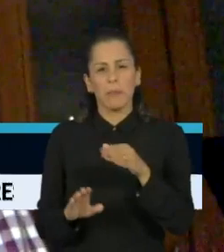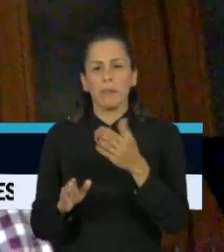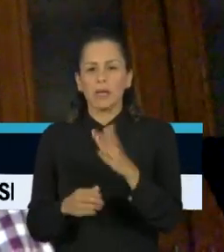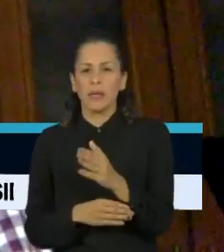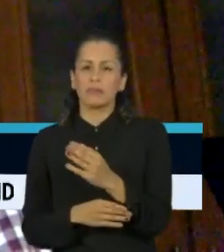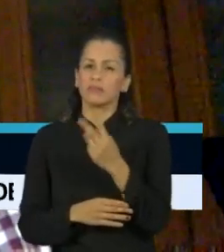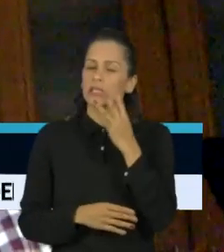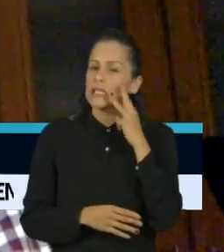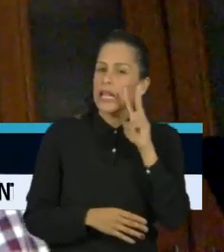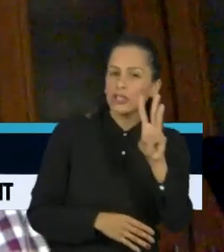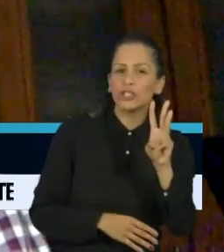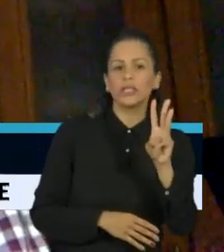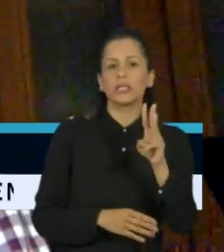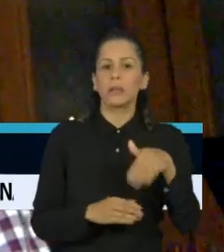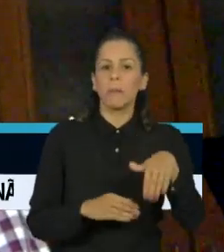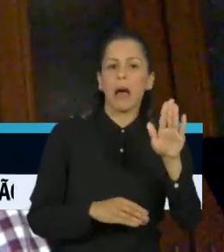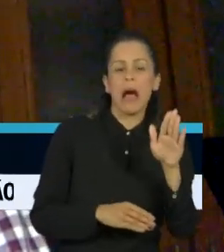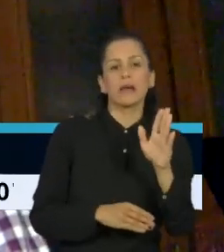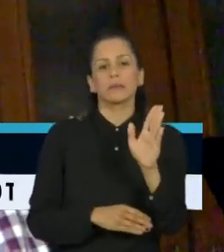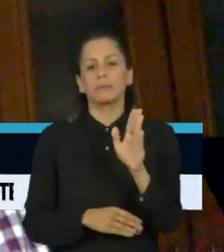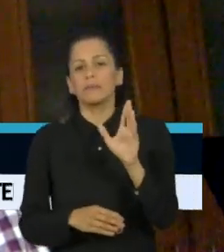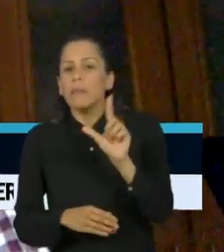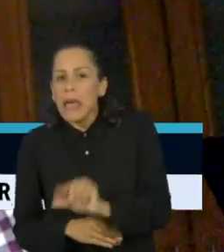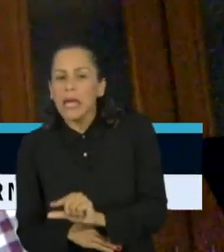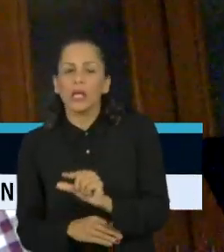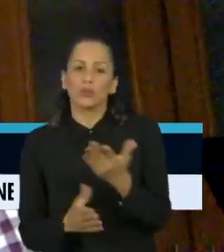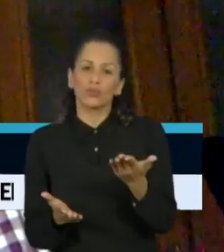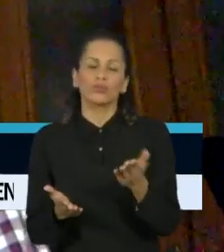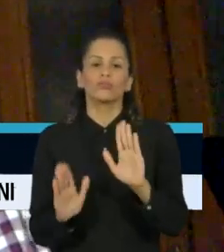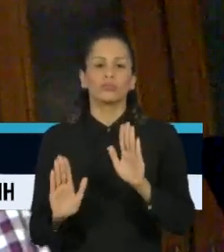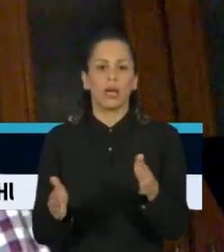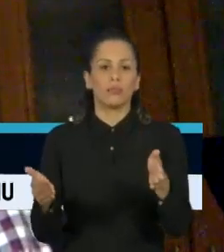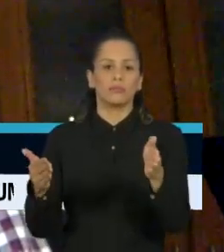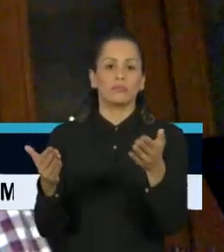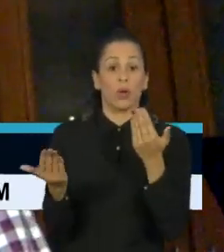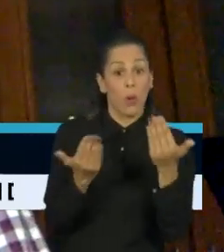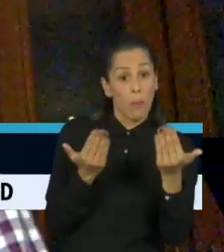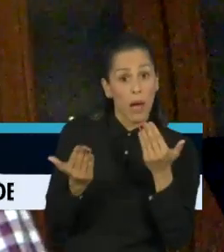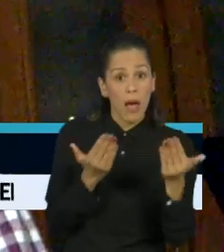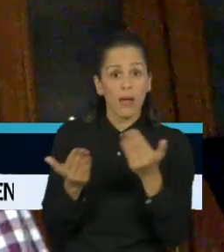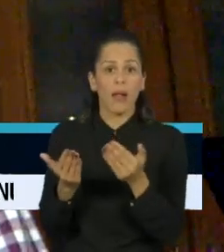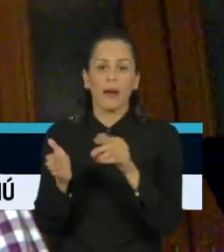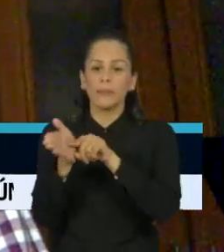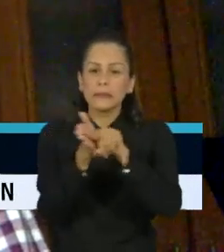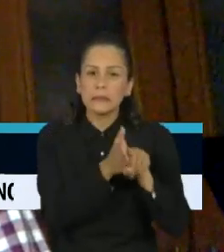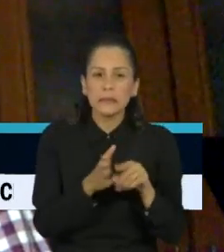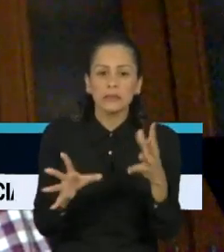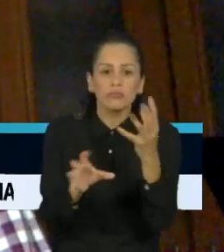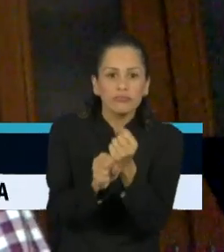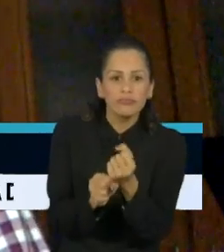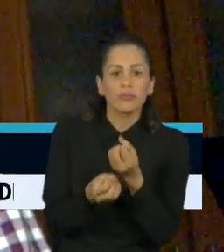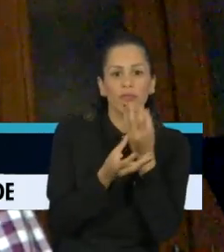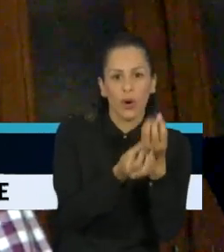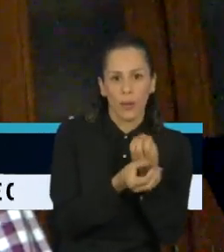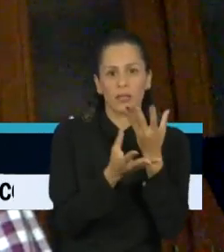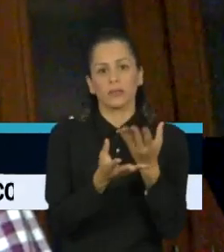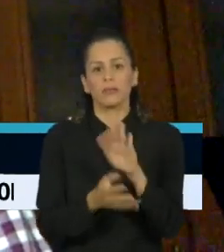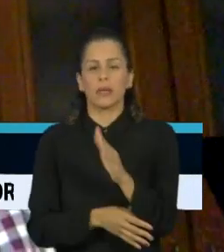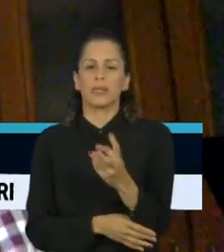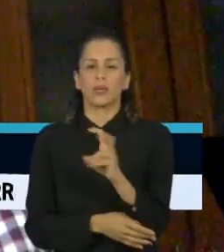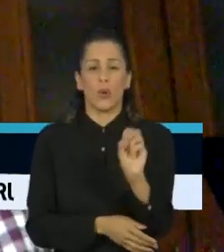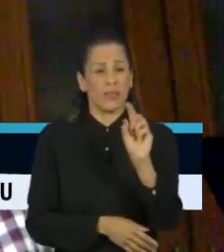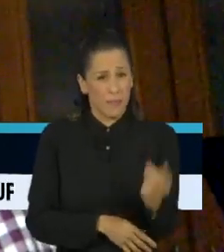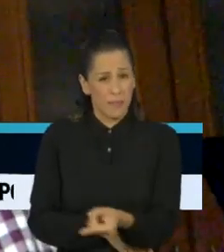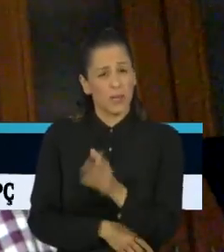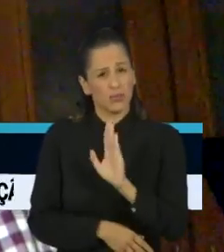dias a mais ou três dias a menos, a gente deve fechar esses lineares de um milhão de casos e 50 mil óbitos no